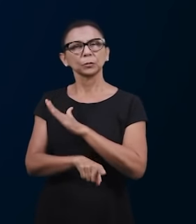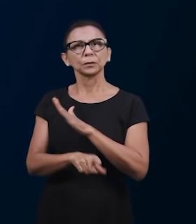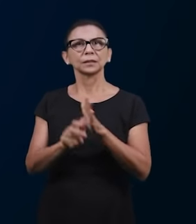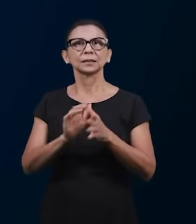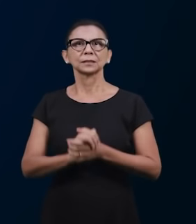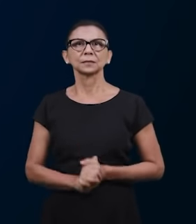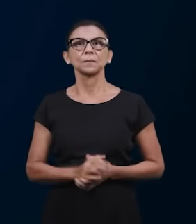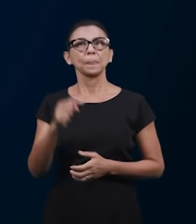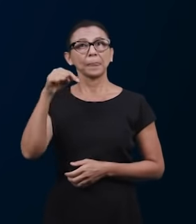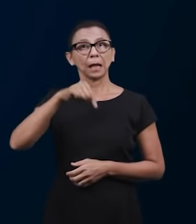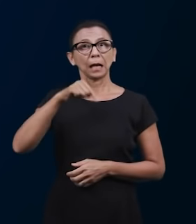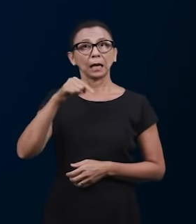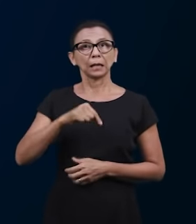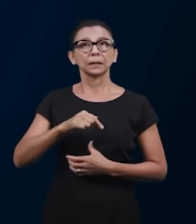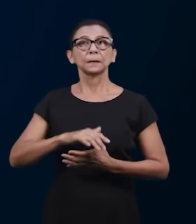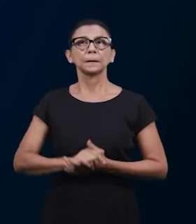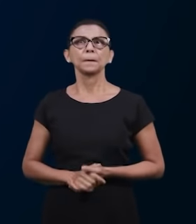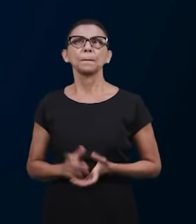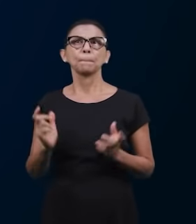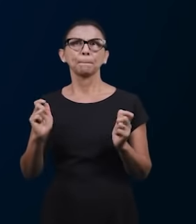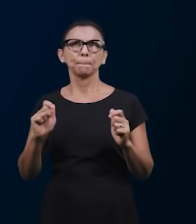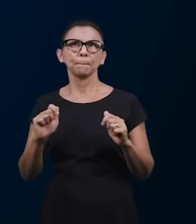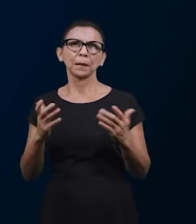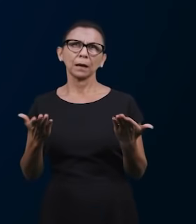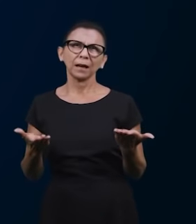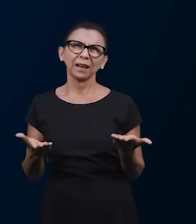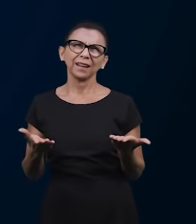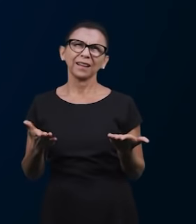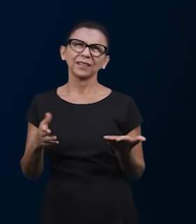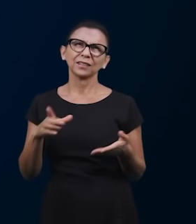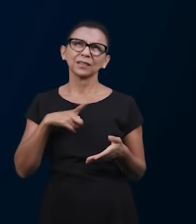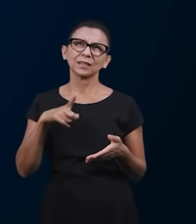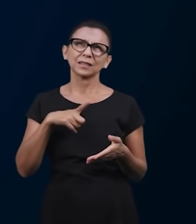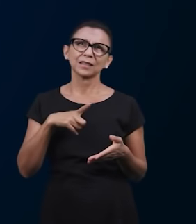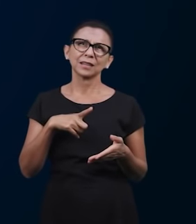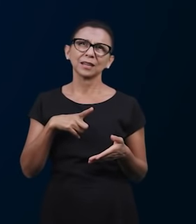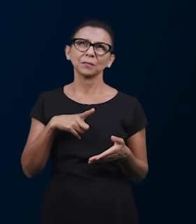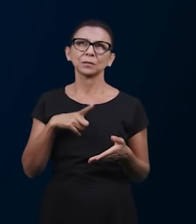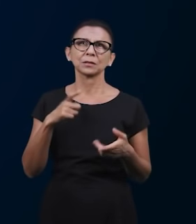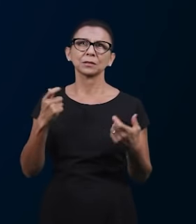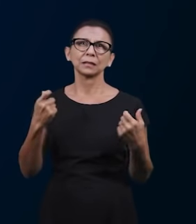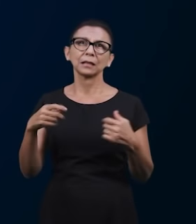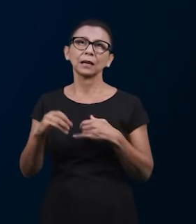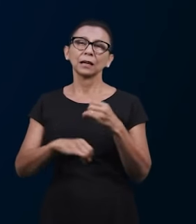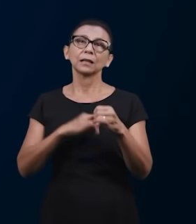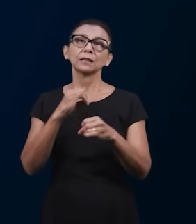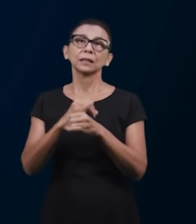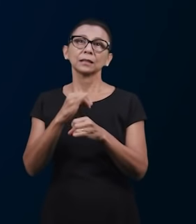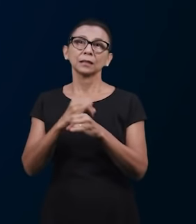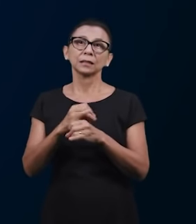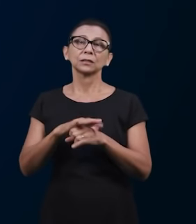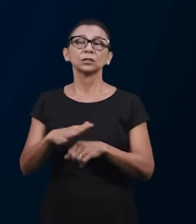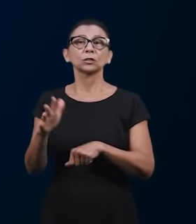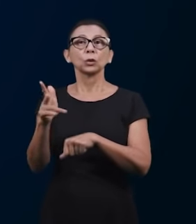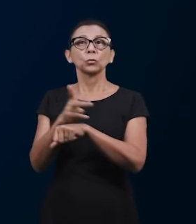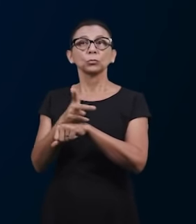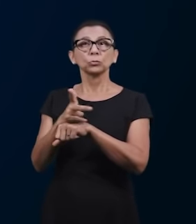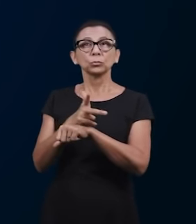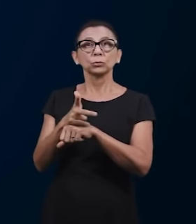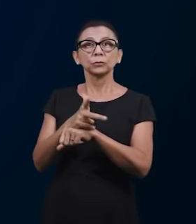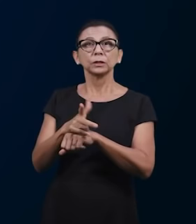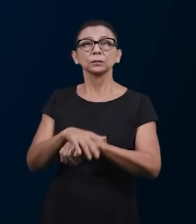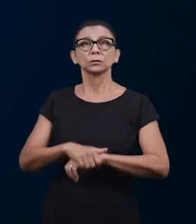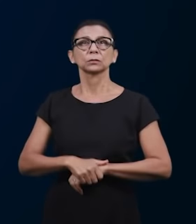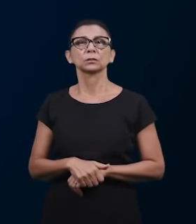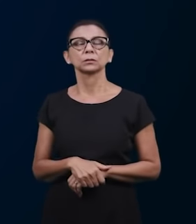Dominical. Acá não todos temos a possibilidade do internet. Então, os vídeos, eu os bairro